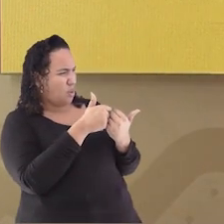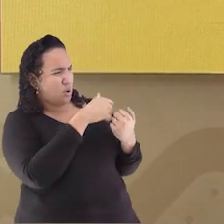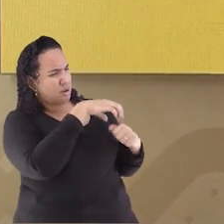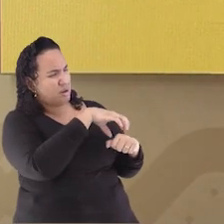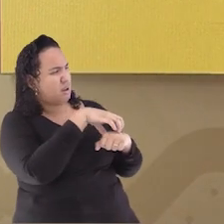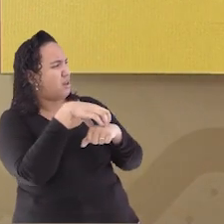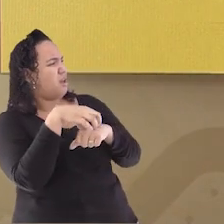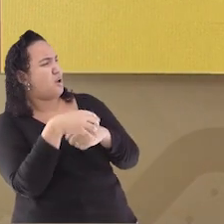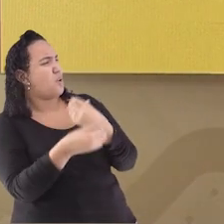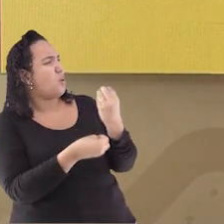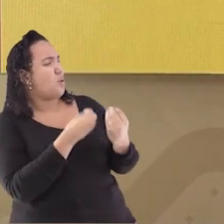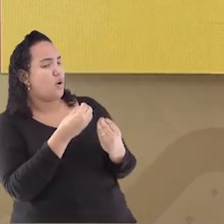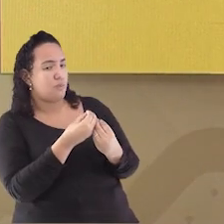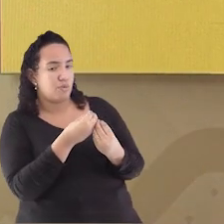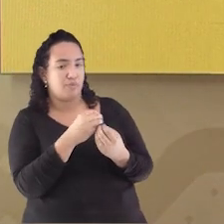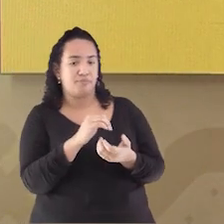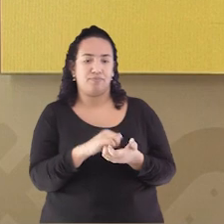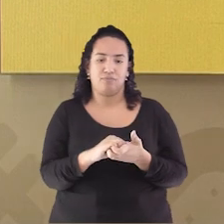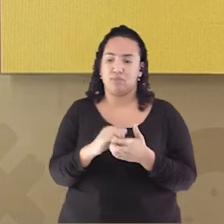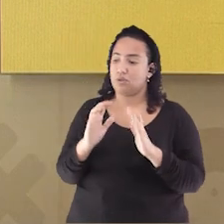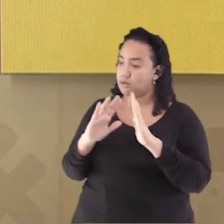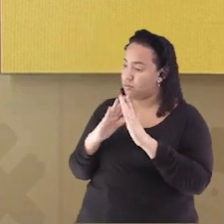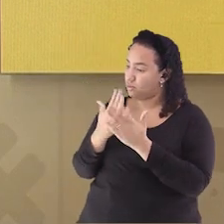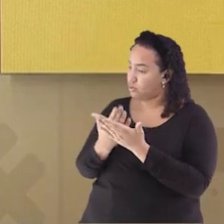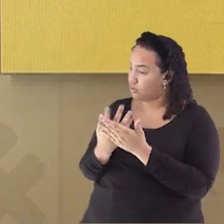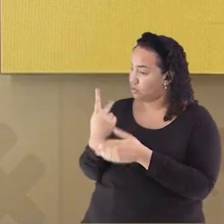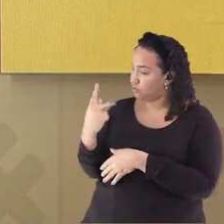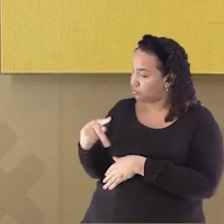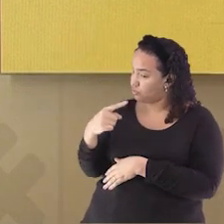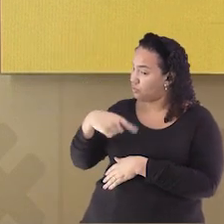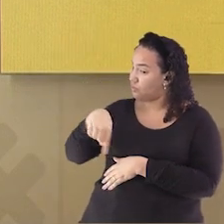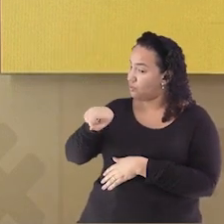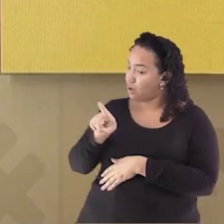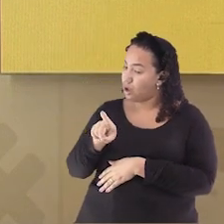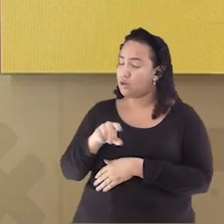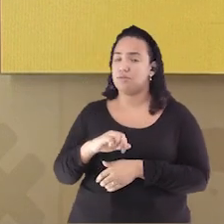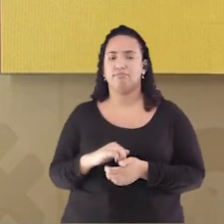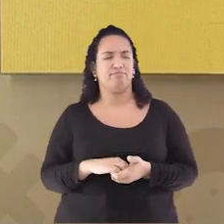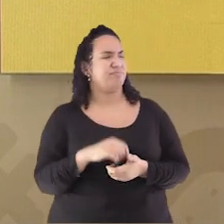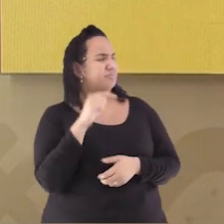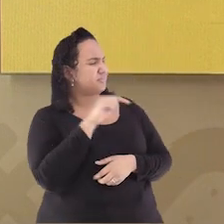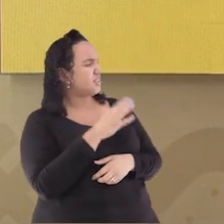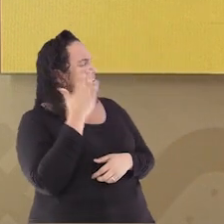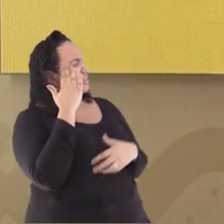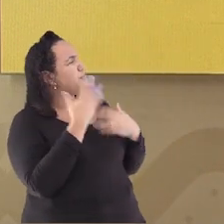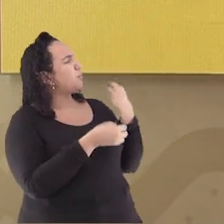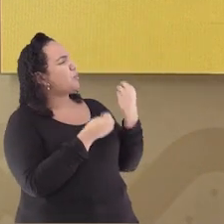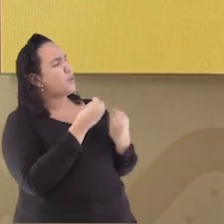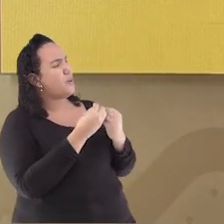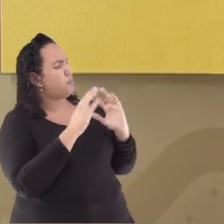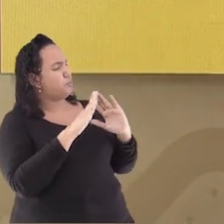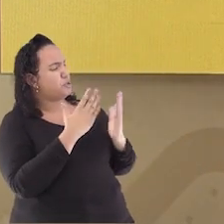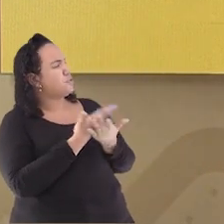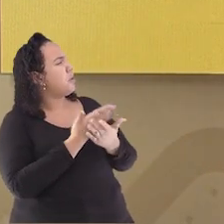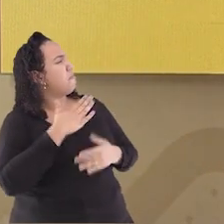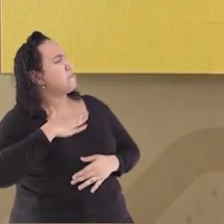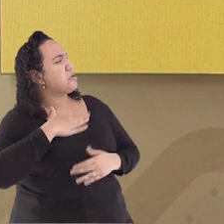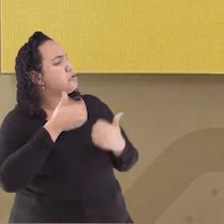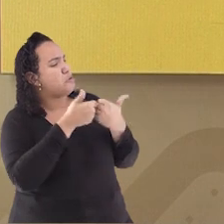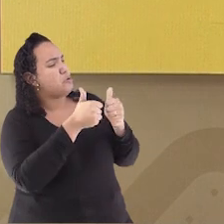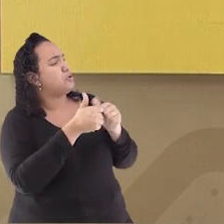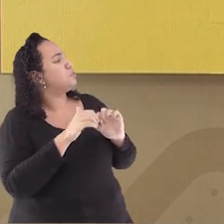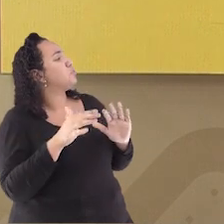O que vai para a sua escola? E como é que você sabe O que vai para a minha escola?